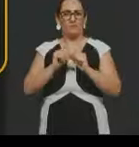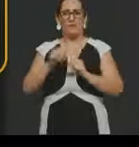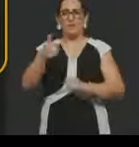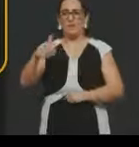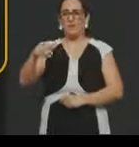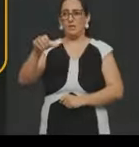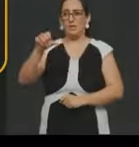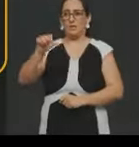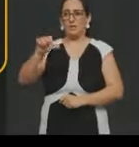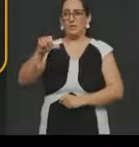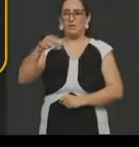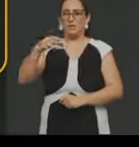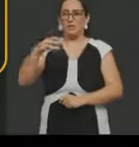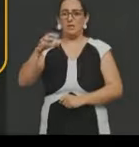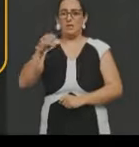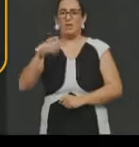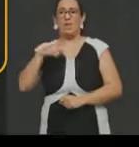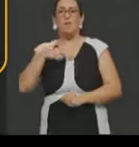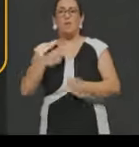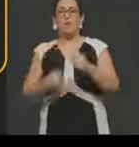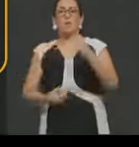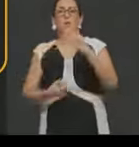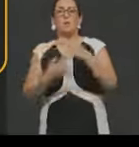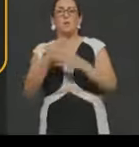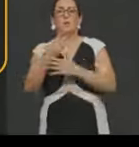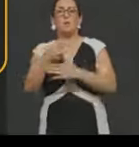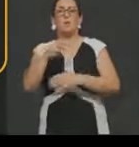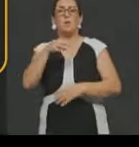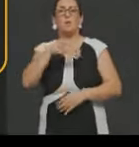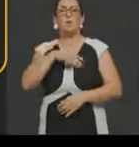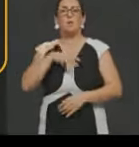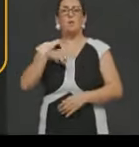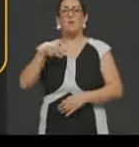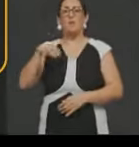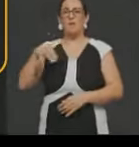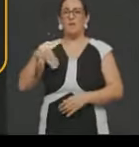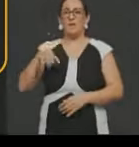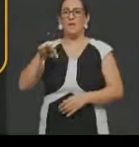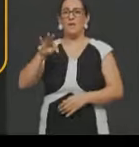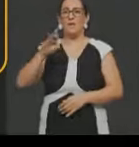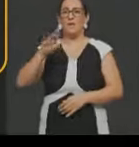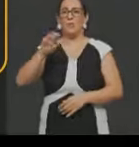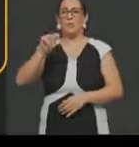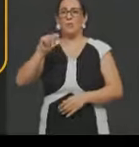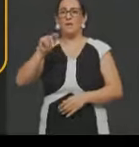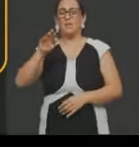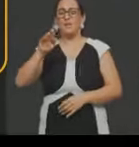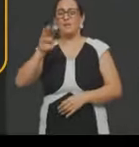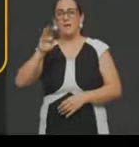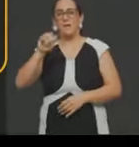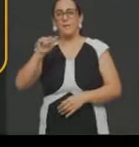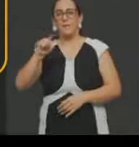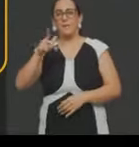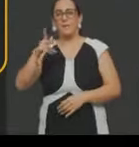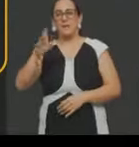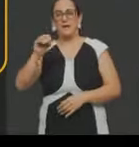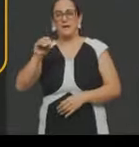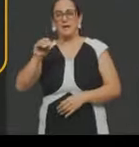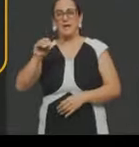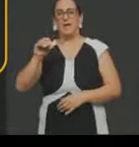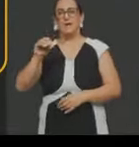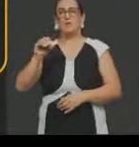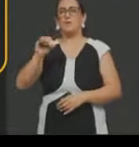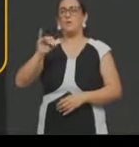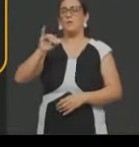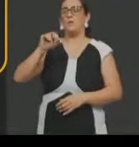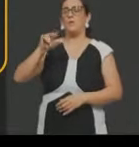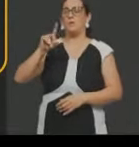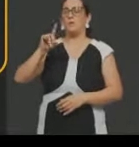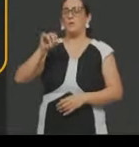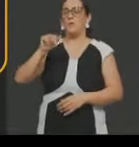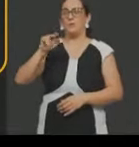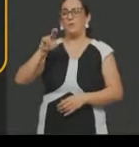a gente tem a criação aí do Ministério do Trabalho, Indústria e Comércio, que é aí muito importante, né, depois a criação do Departamento Nacional